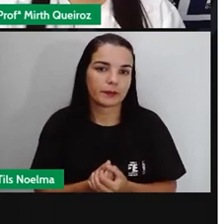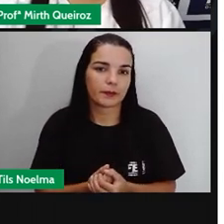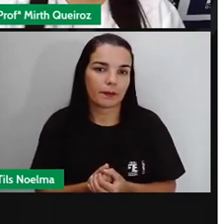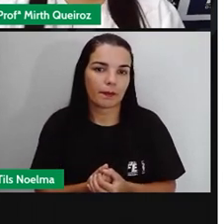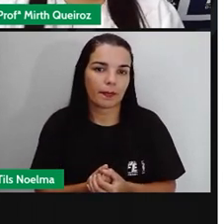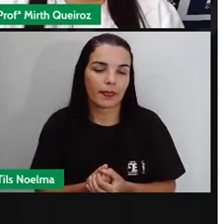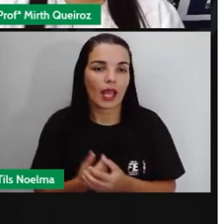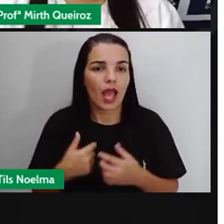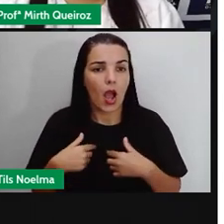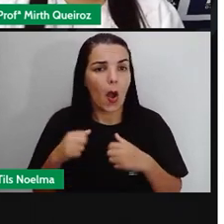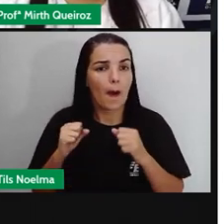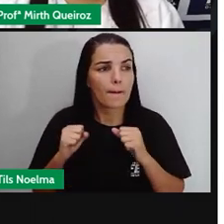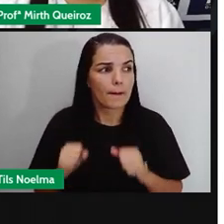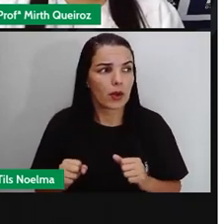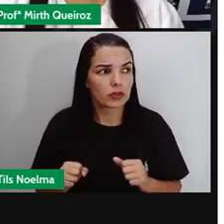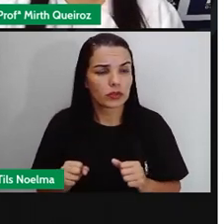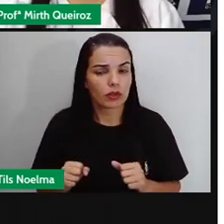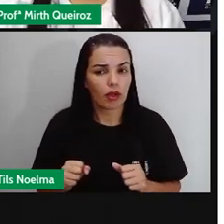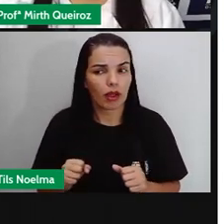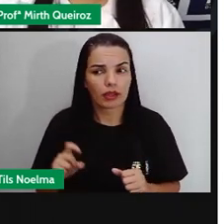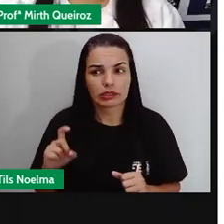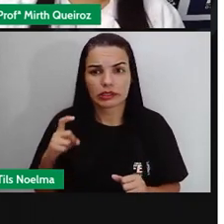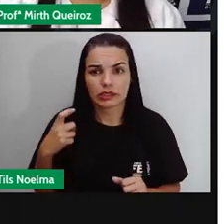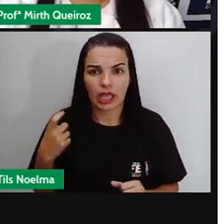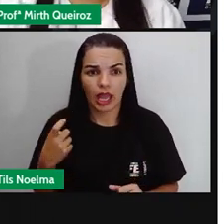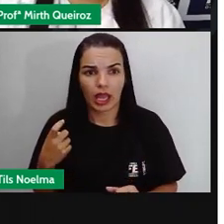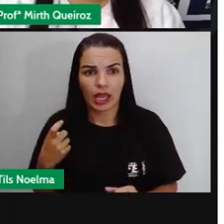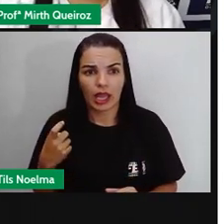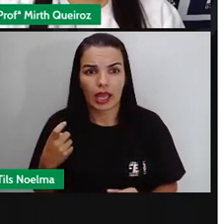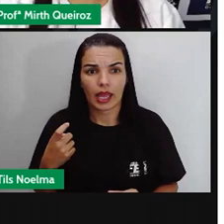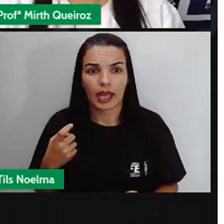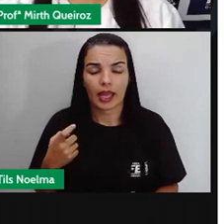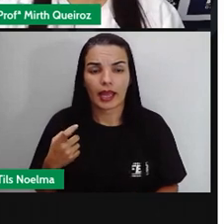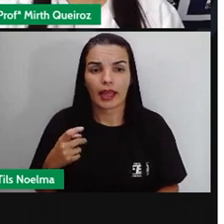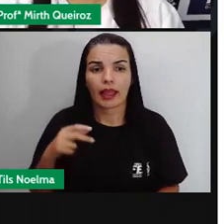Posso ser considerada narradora, então? Posso, sim.